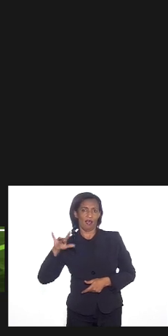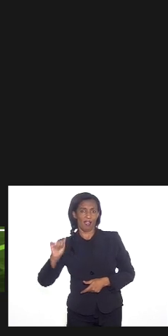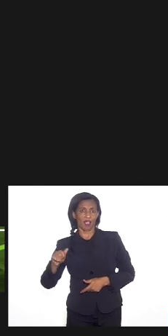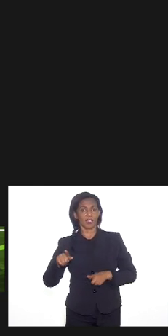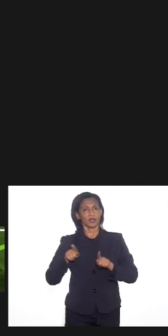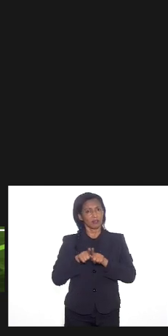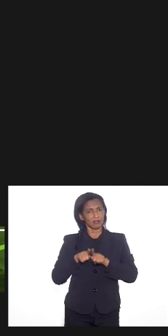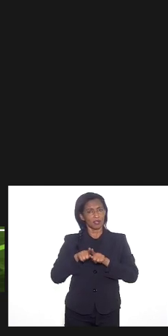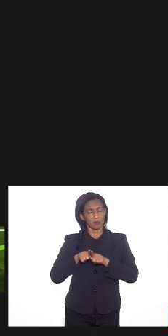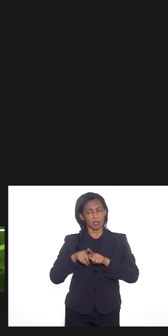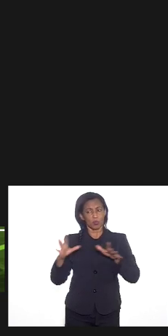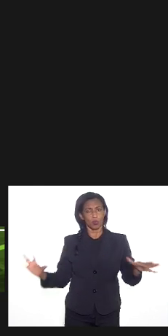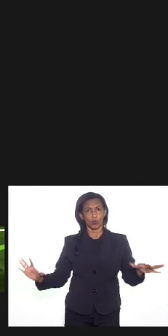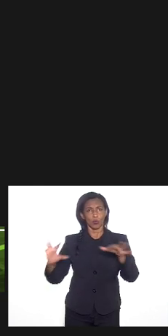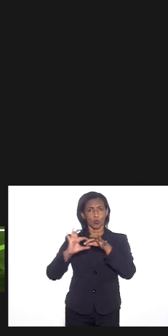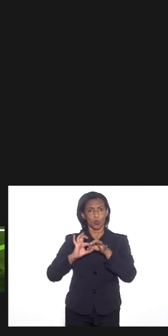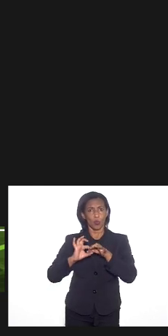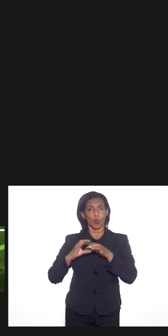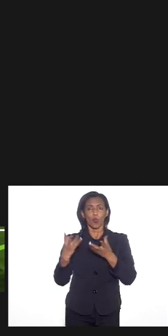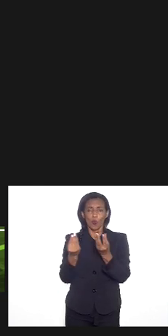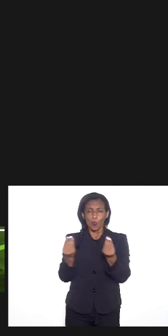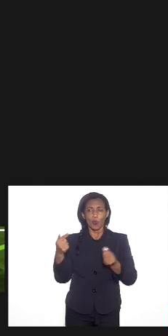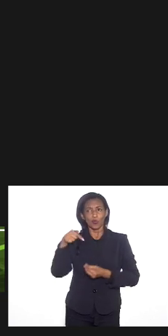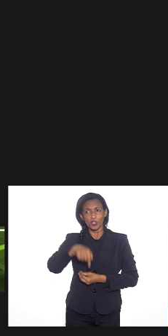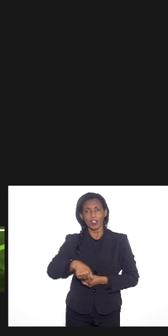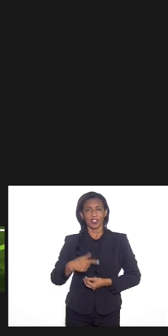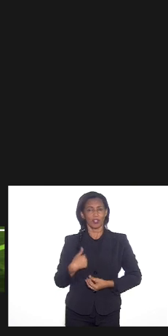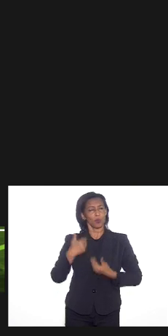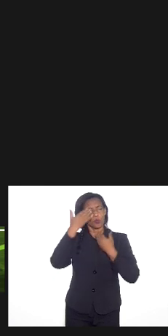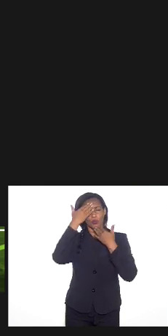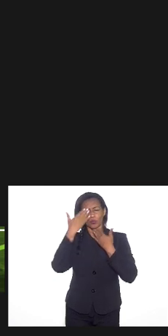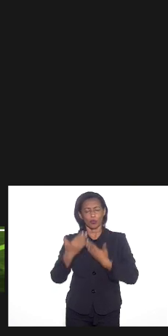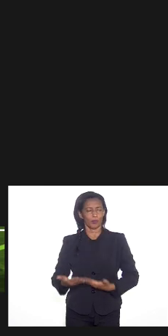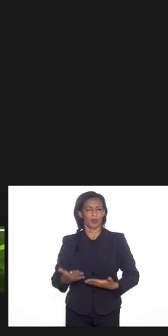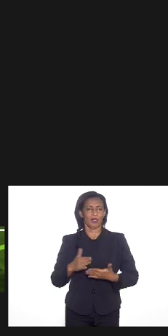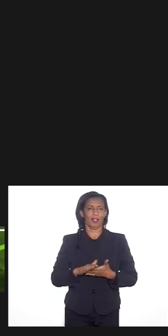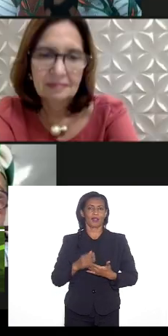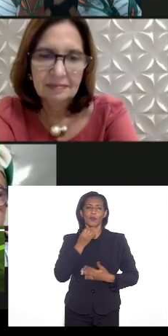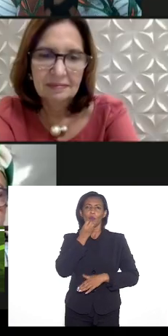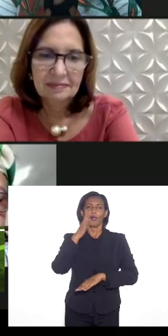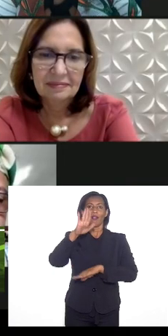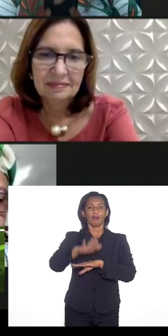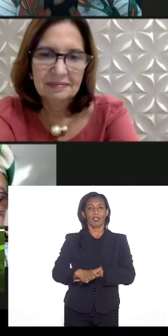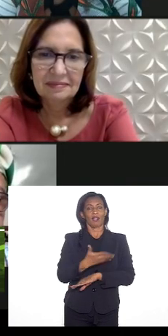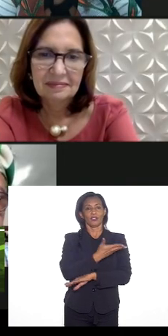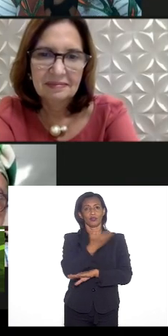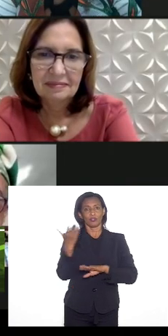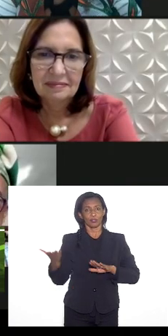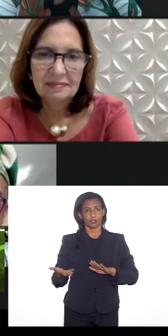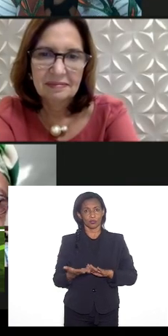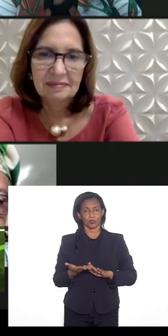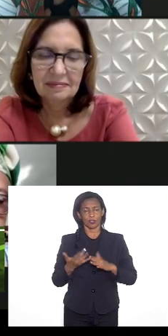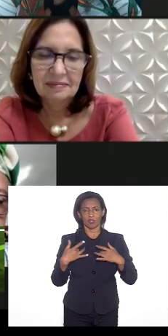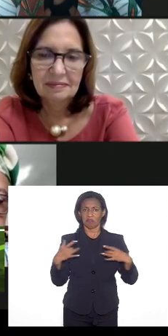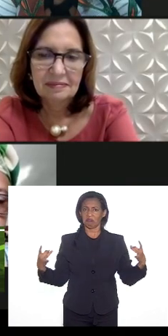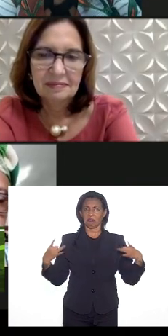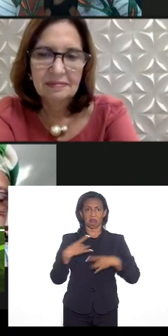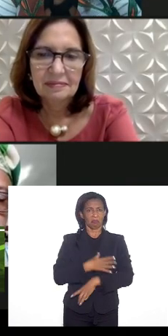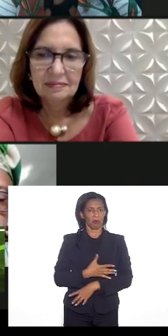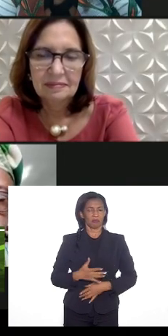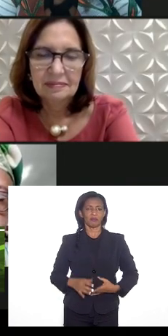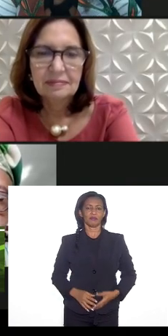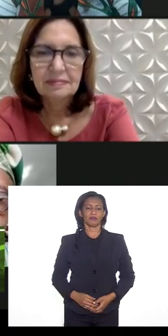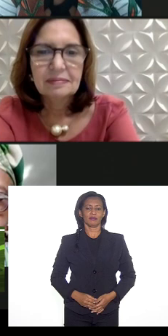ombriado com muitos que aqui estão meu muito obrigado a todos sim uma boa tarde para todos e estarei sempre à disposição